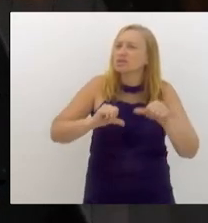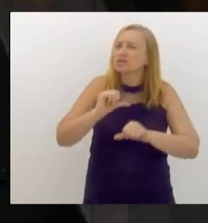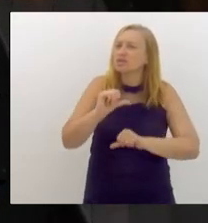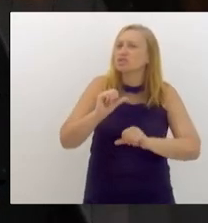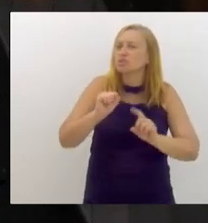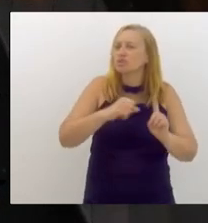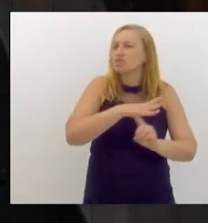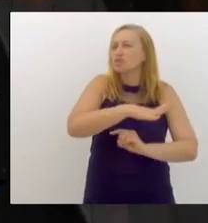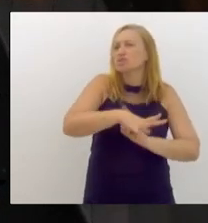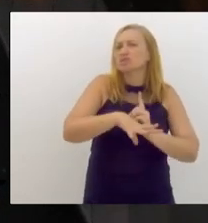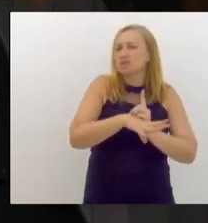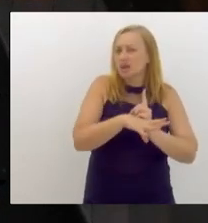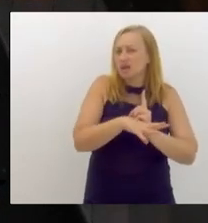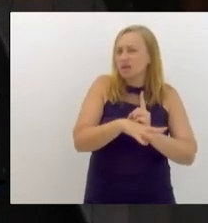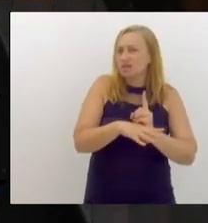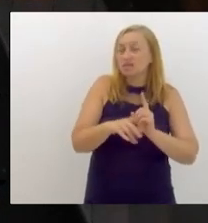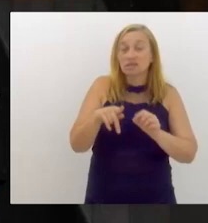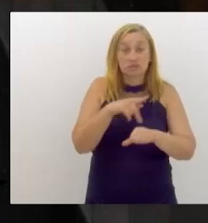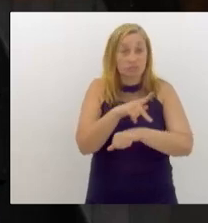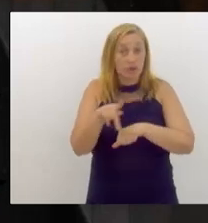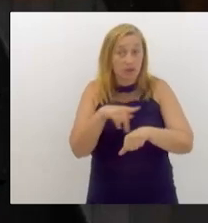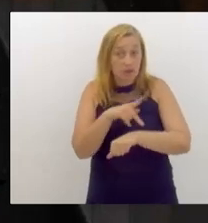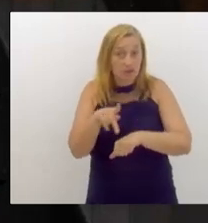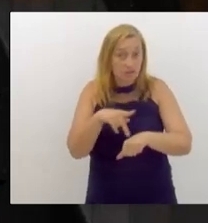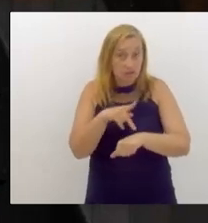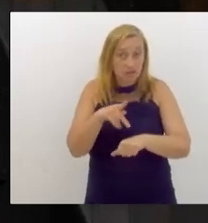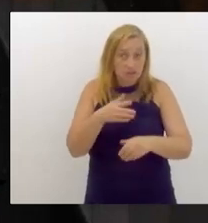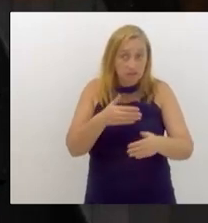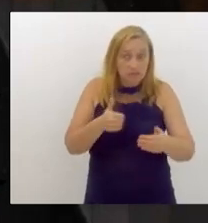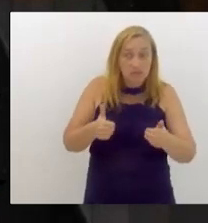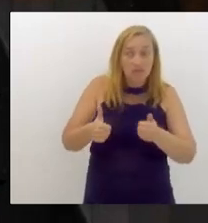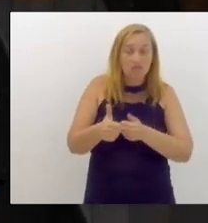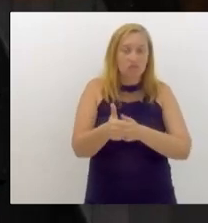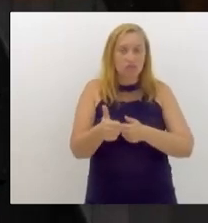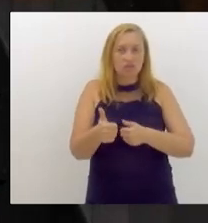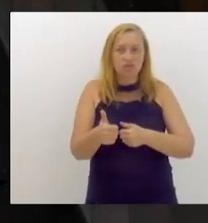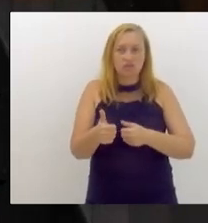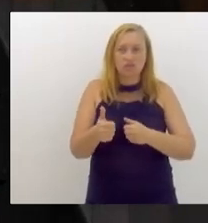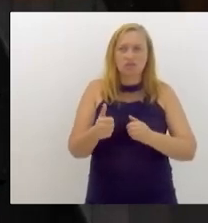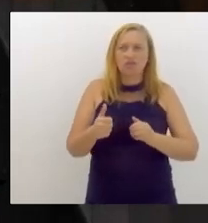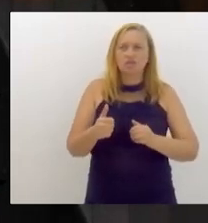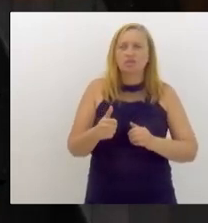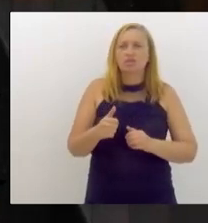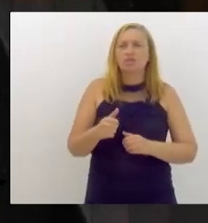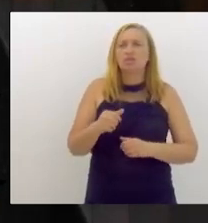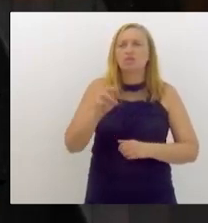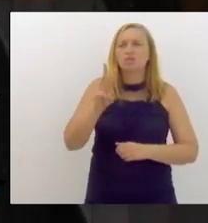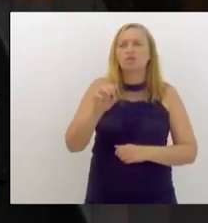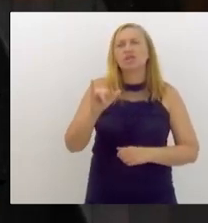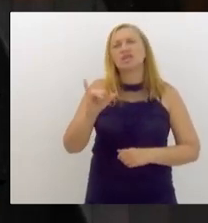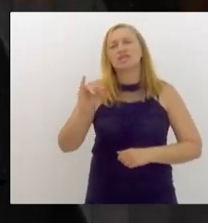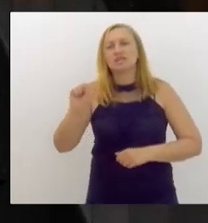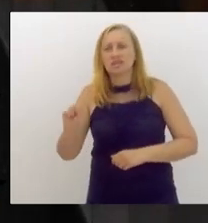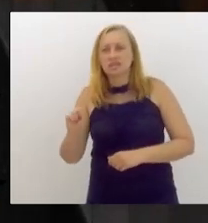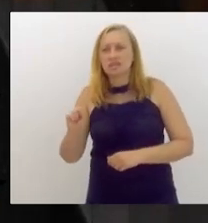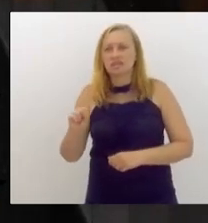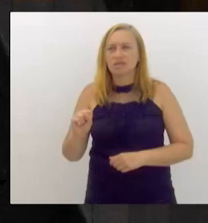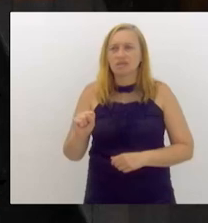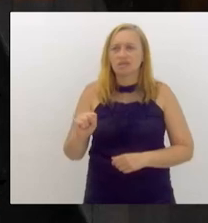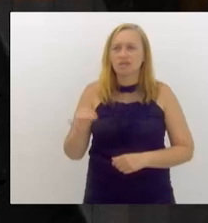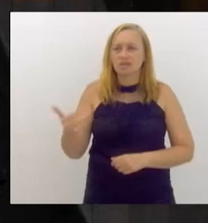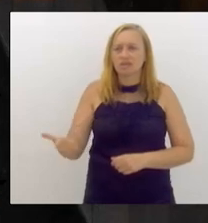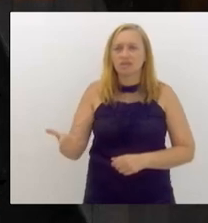sociais nesse país e na frente, naquela ocasião, do partido doutor Ulisses Guimarães, que ligou